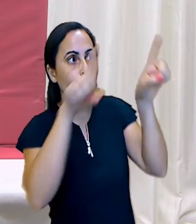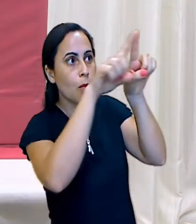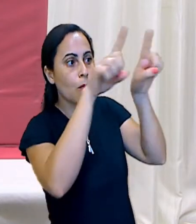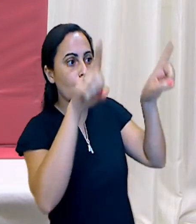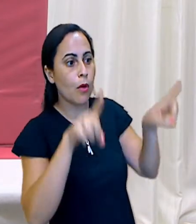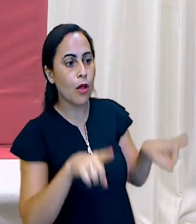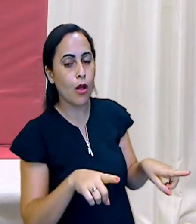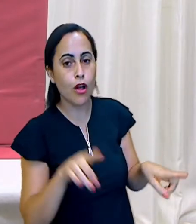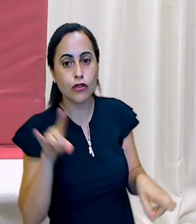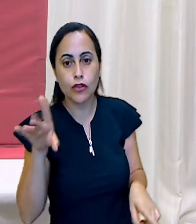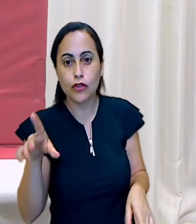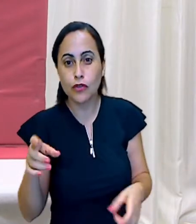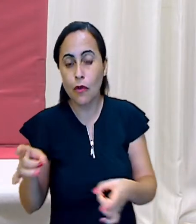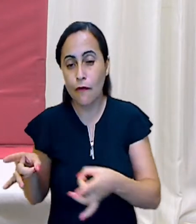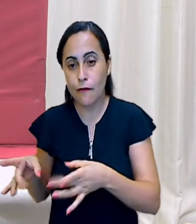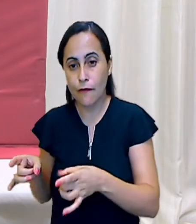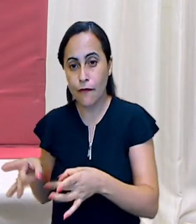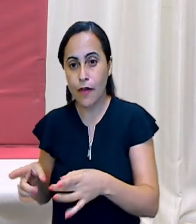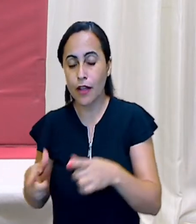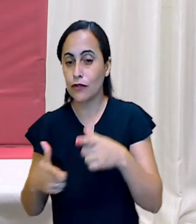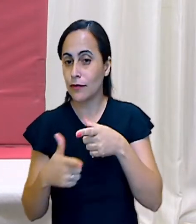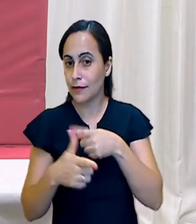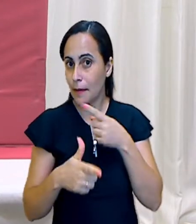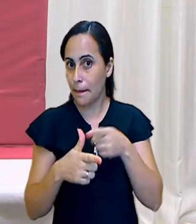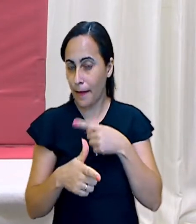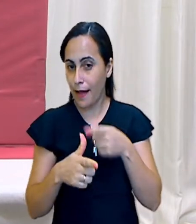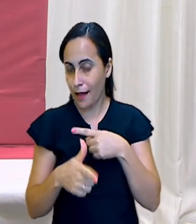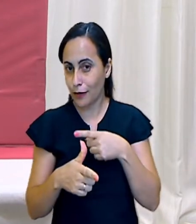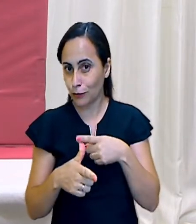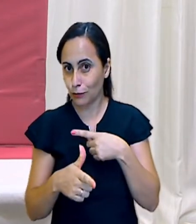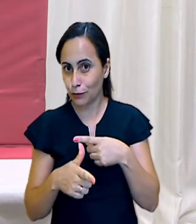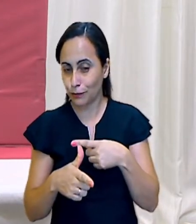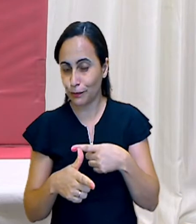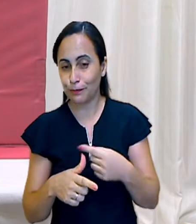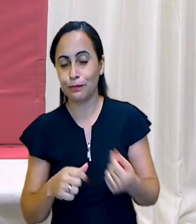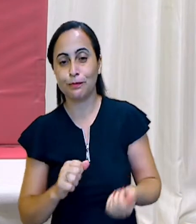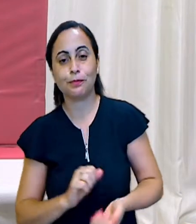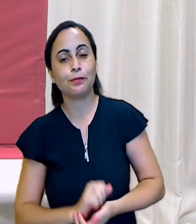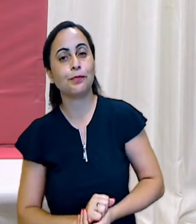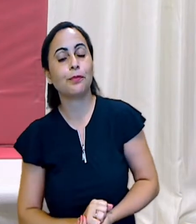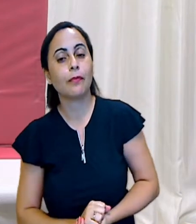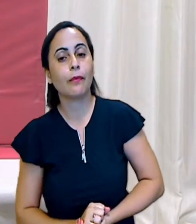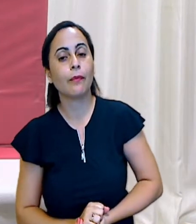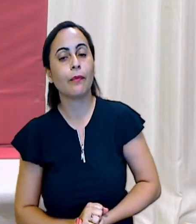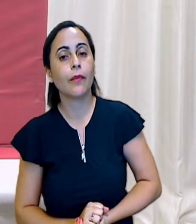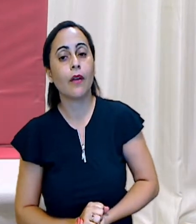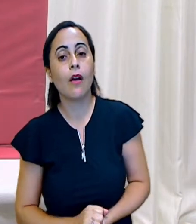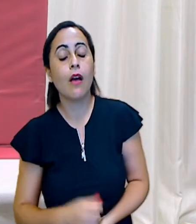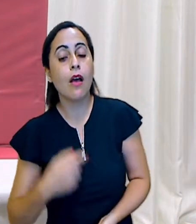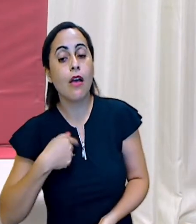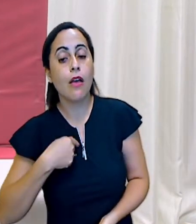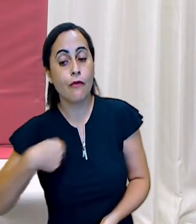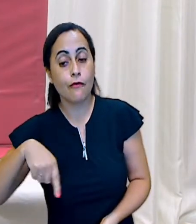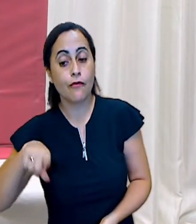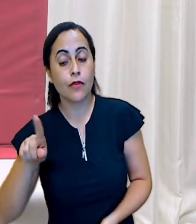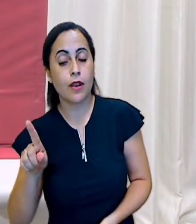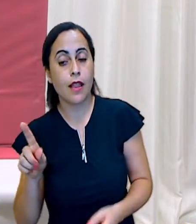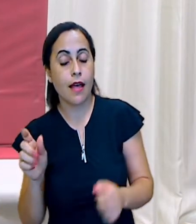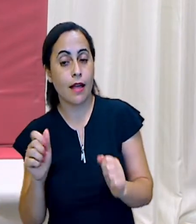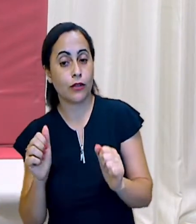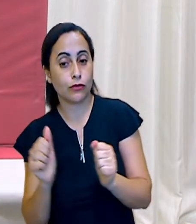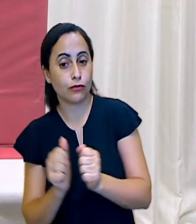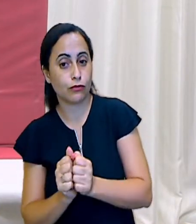e o nome dessa loja é sapataria. Eu fui lá com minha